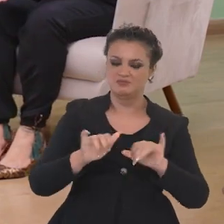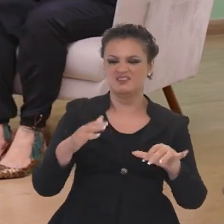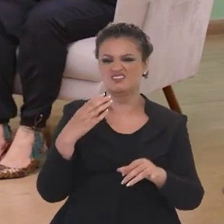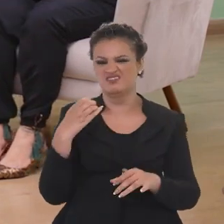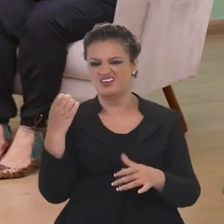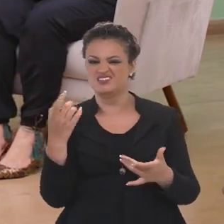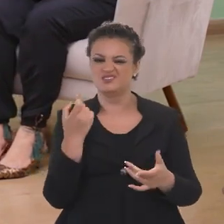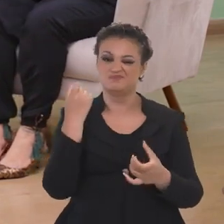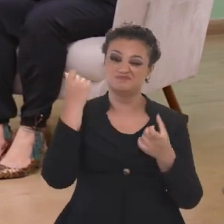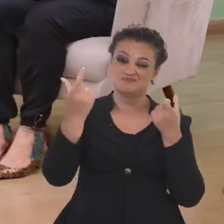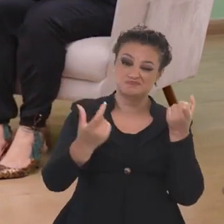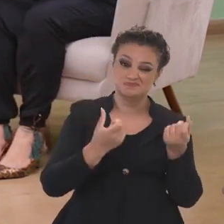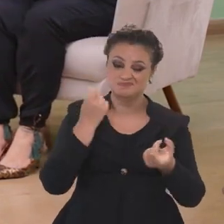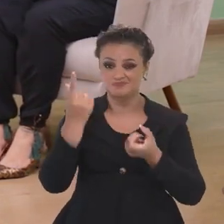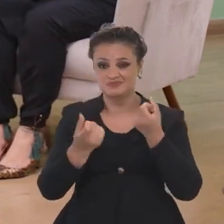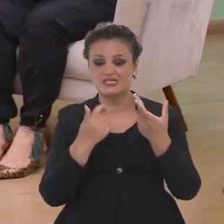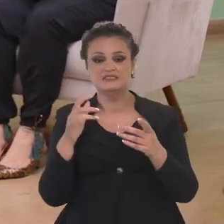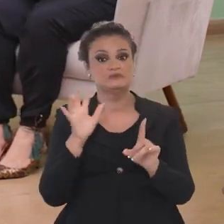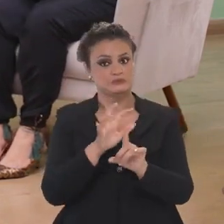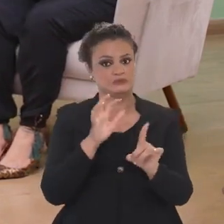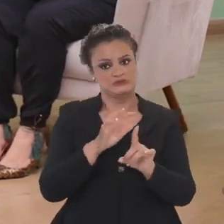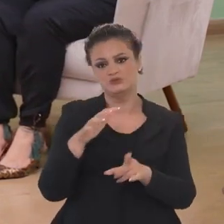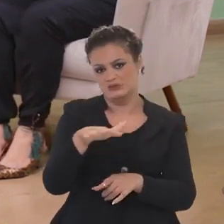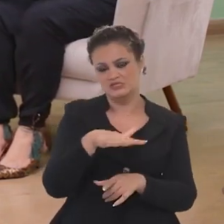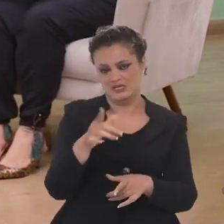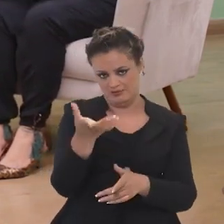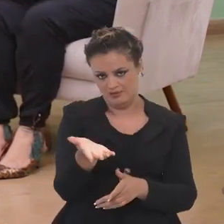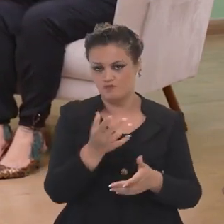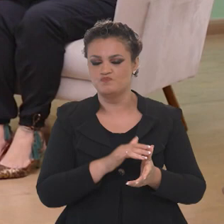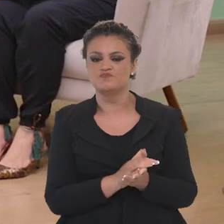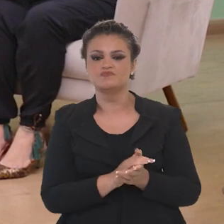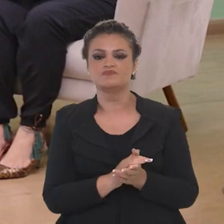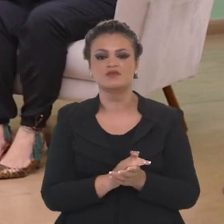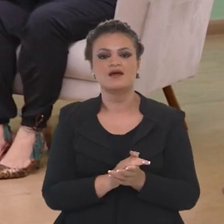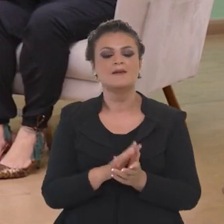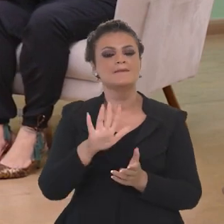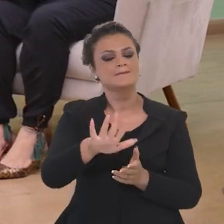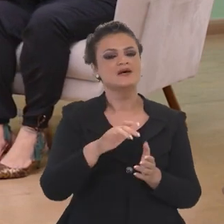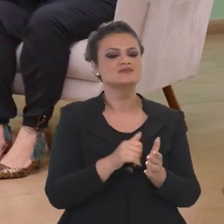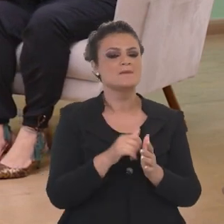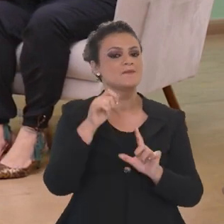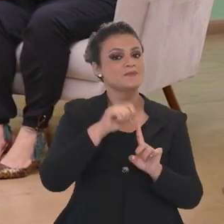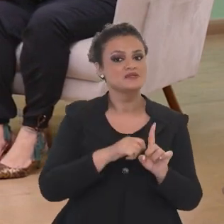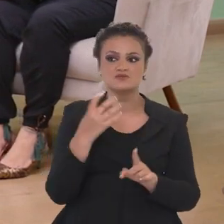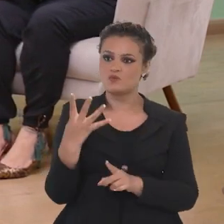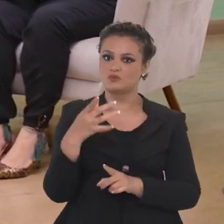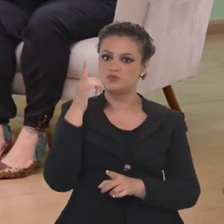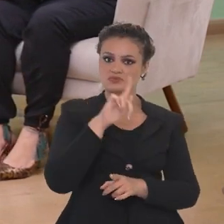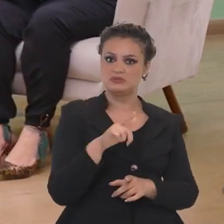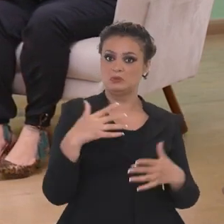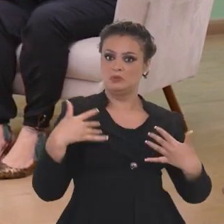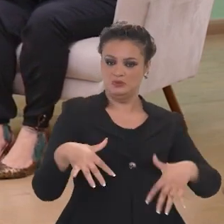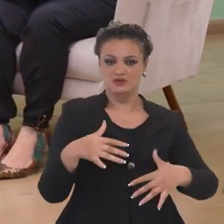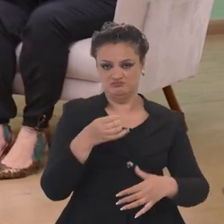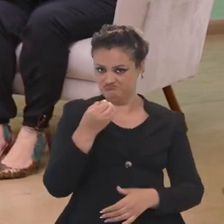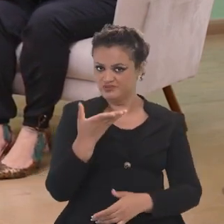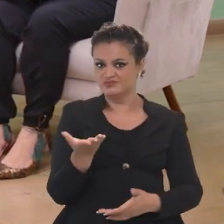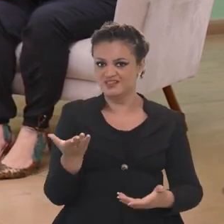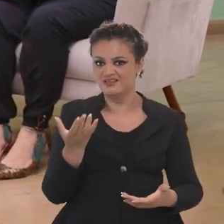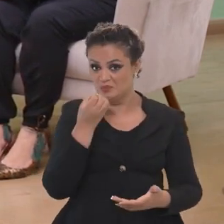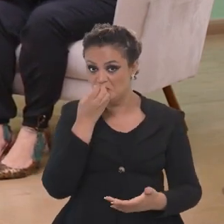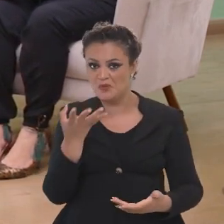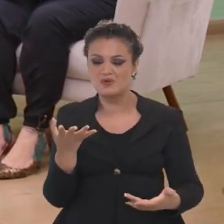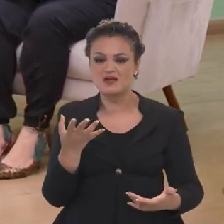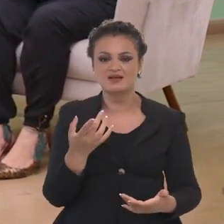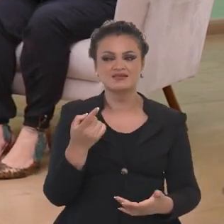anos pandêmicos, enfim, isso teve impactos significativos em todo o mundo na questão do turismo, mas em 4 meses é realmente um número bastante